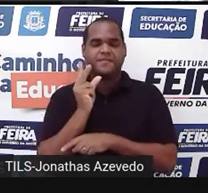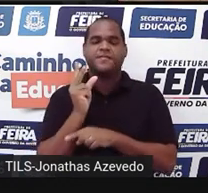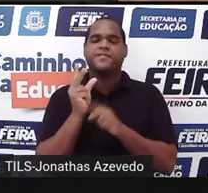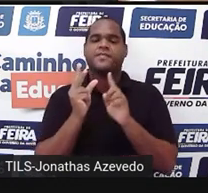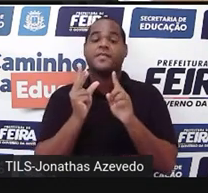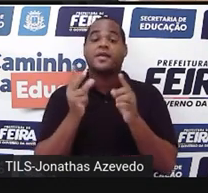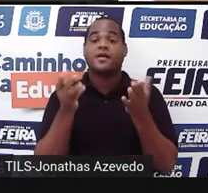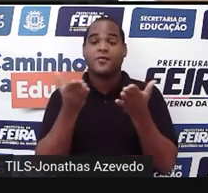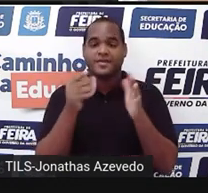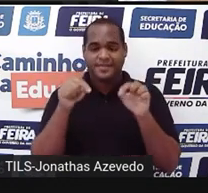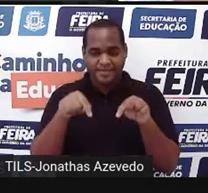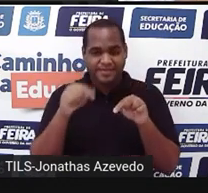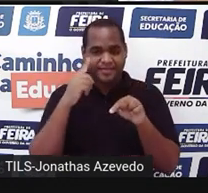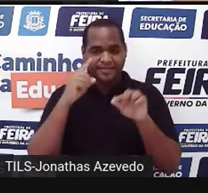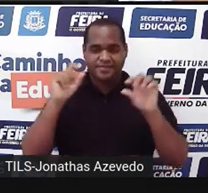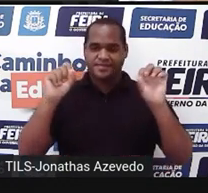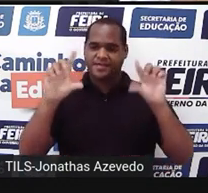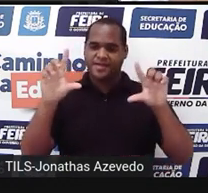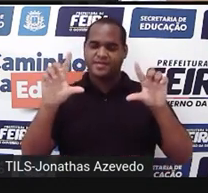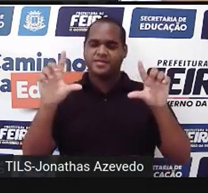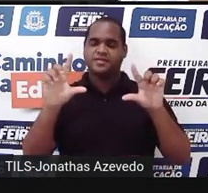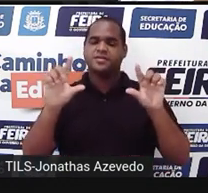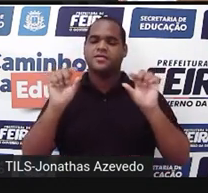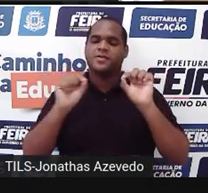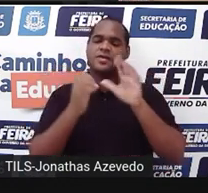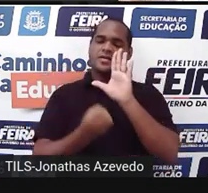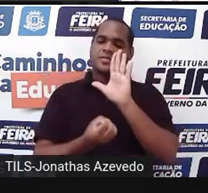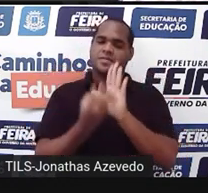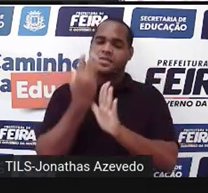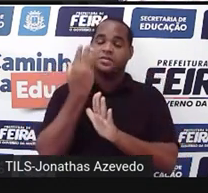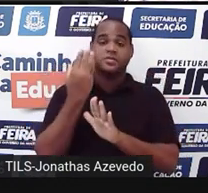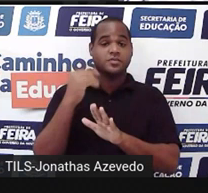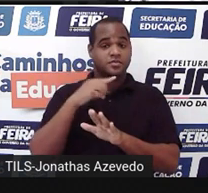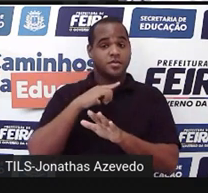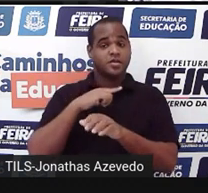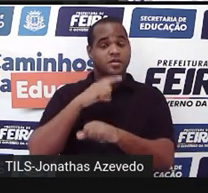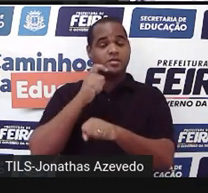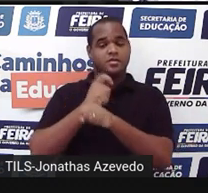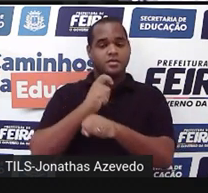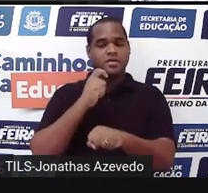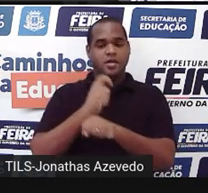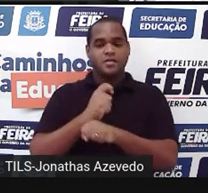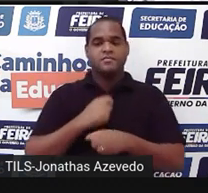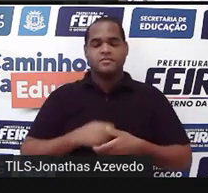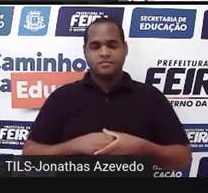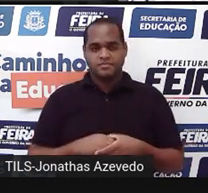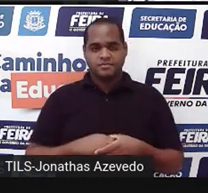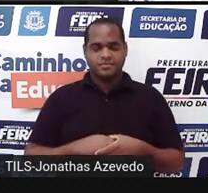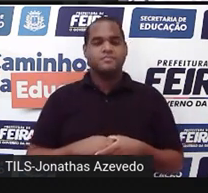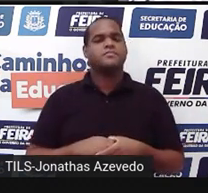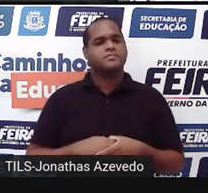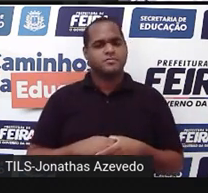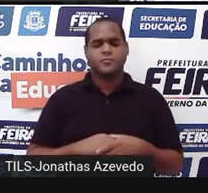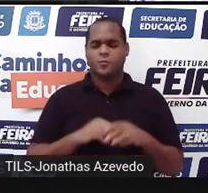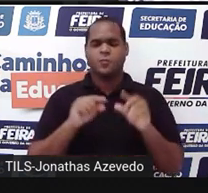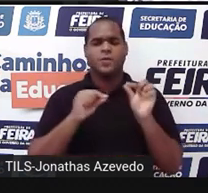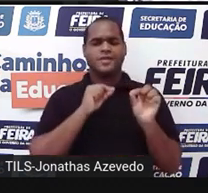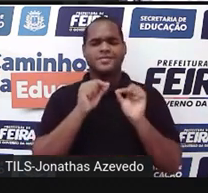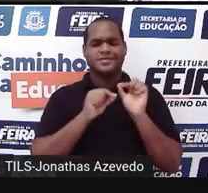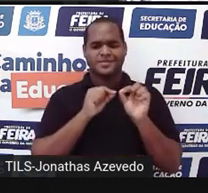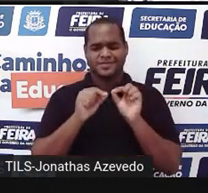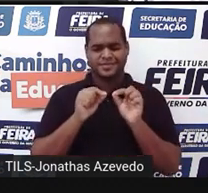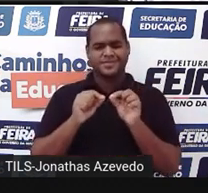aqui na tela já aparece um sólidozinho, tá? Geométrico. Que sólido é esse?